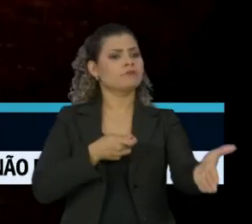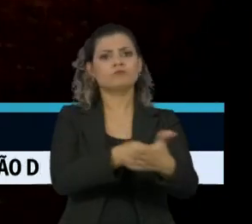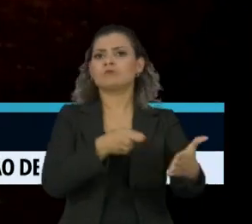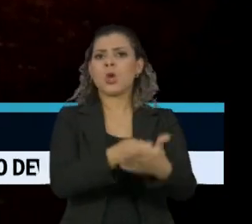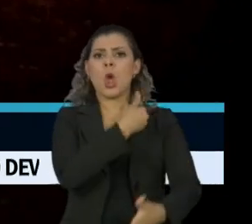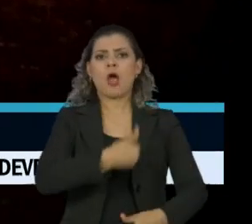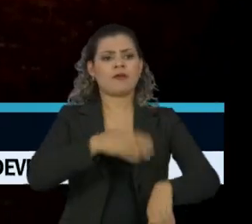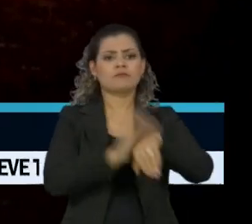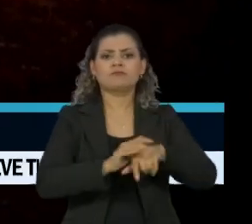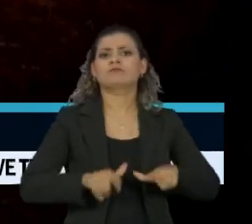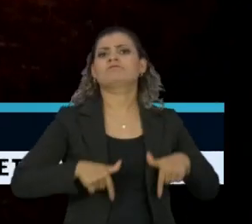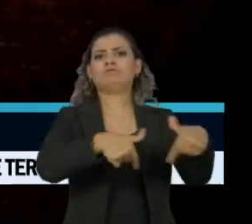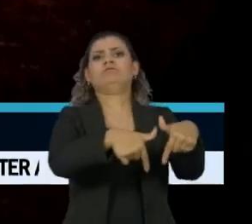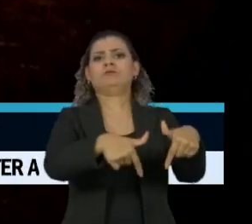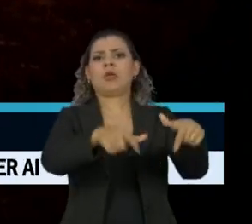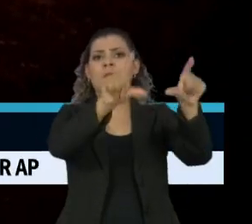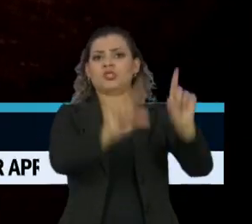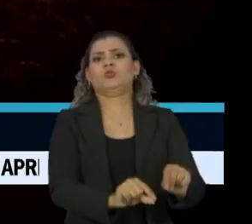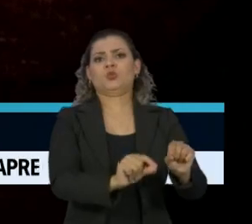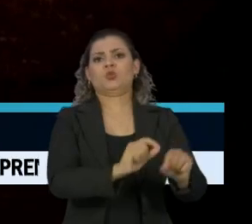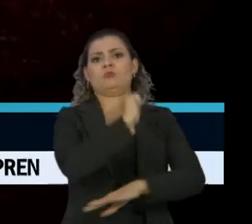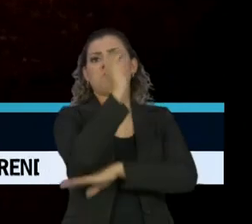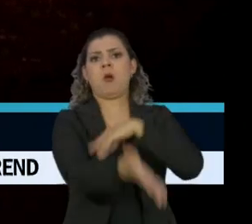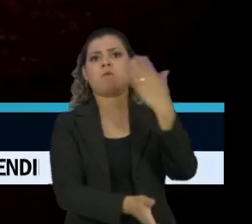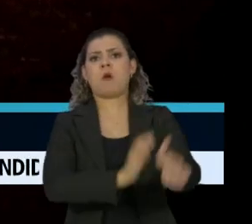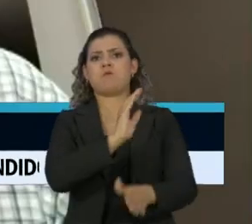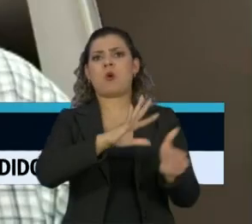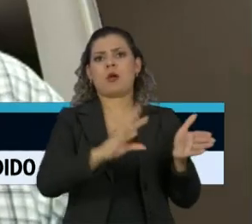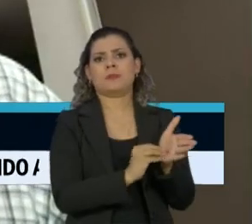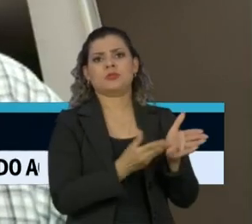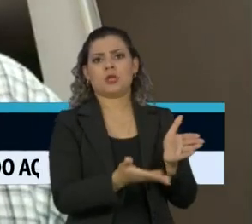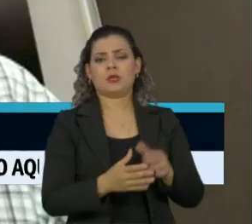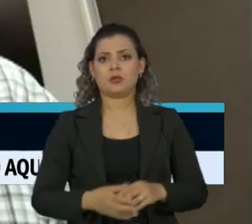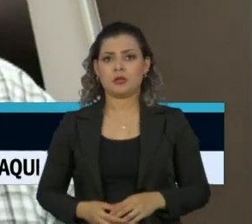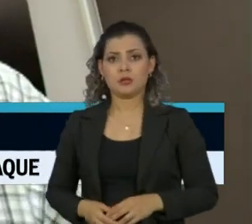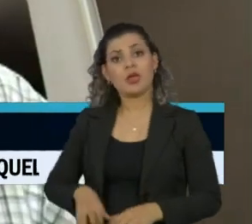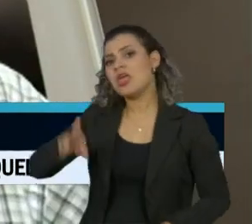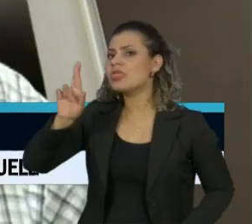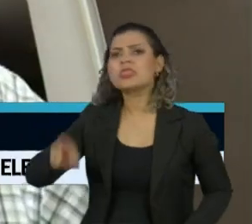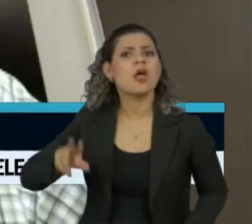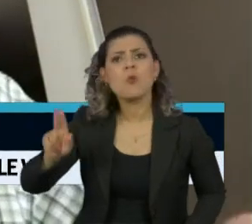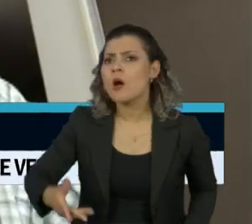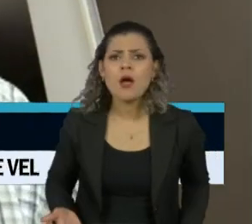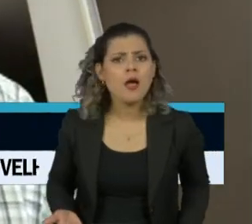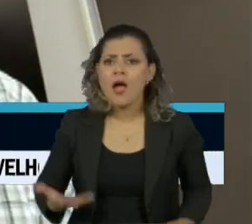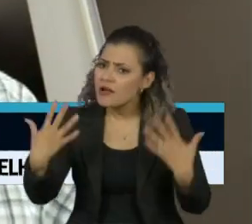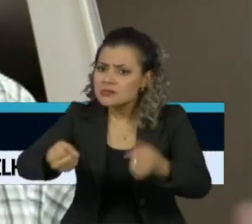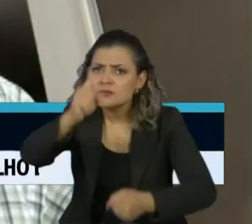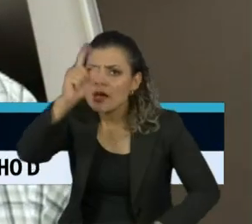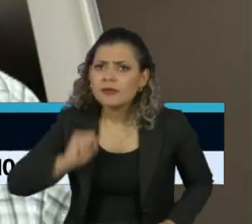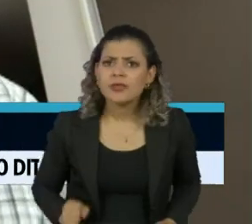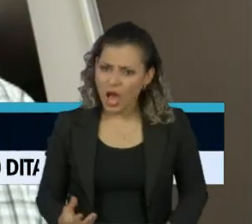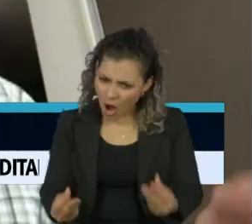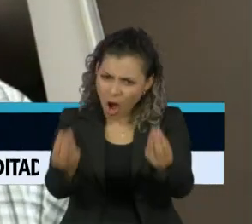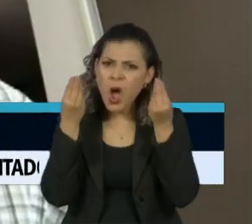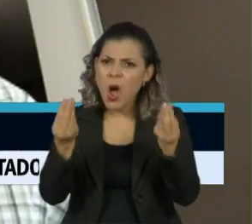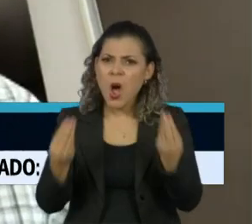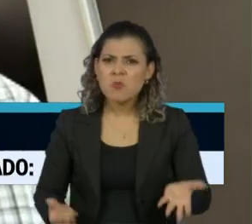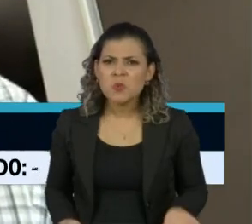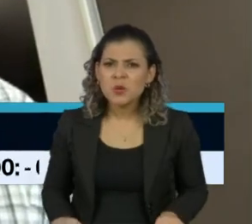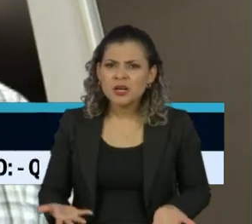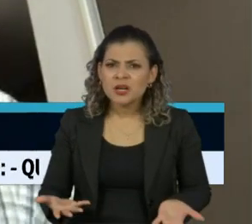ações para reduzir o desmatamento na Amazônia. Não é mais possível conviver com esse tipo de